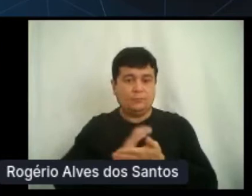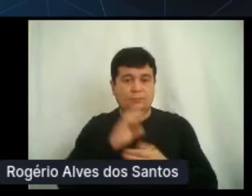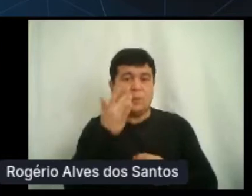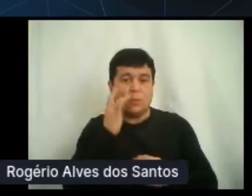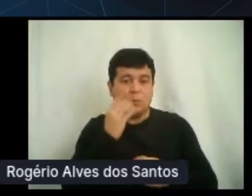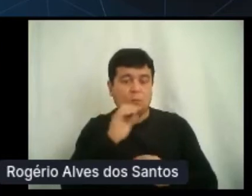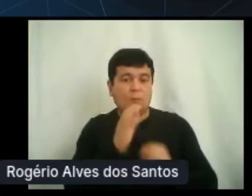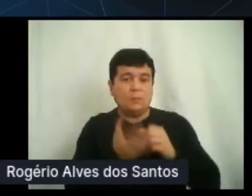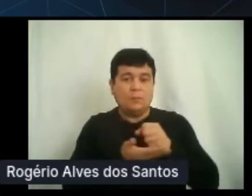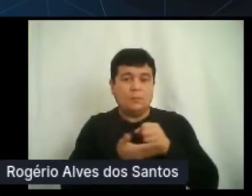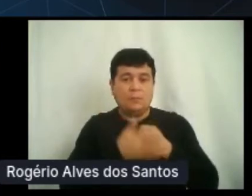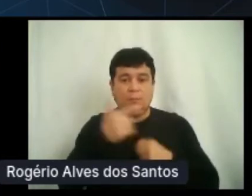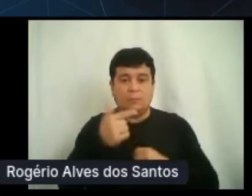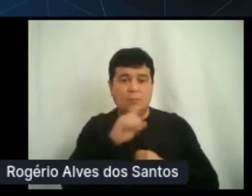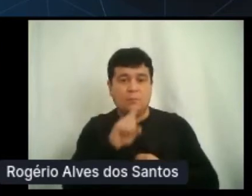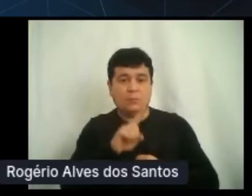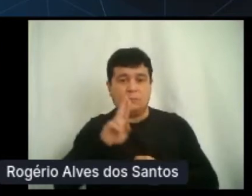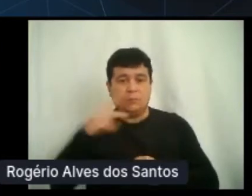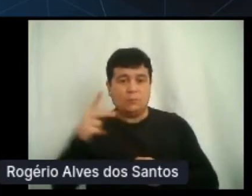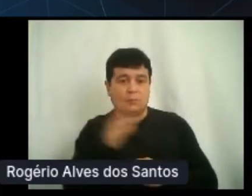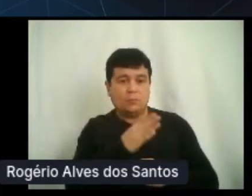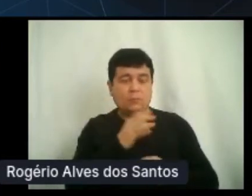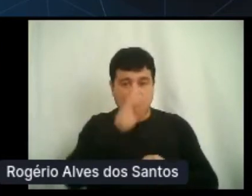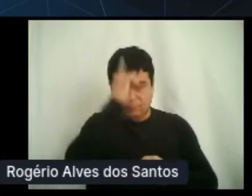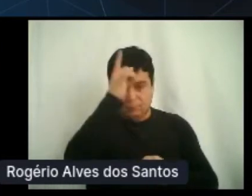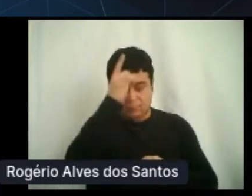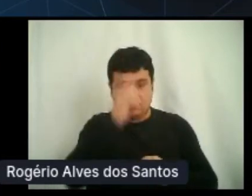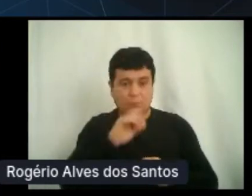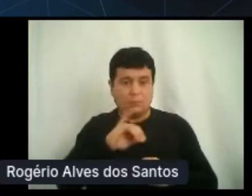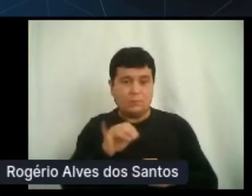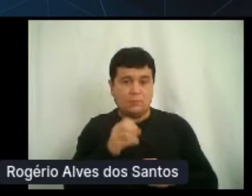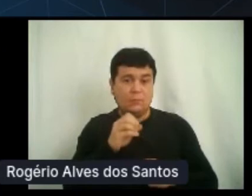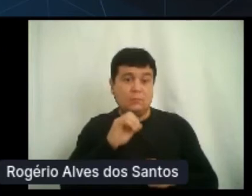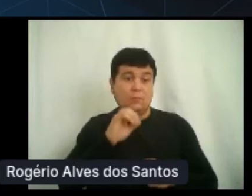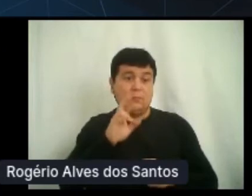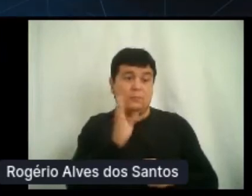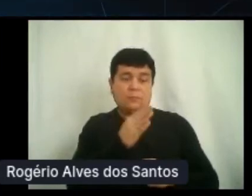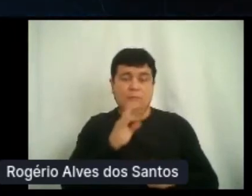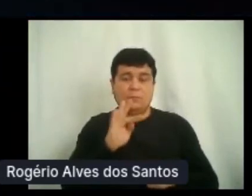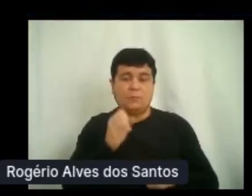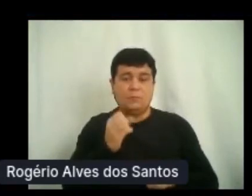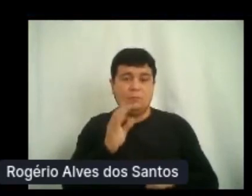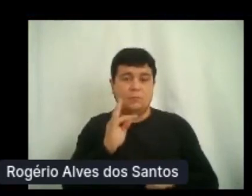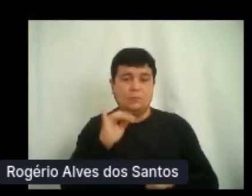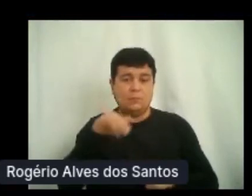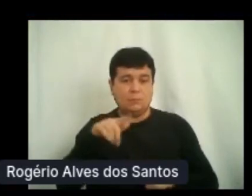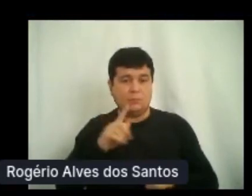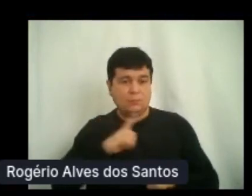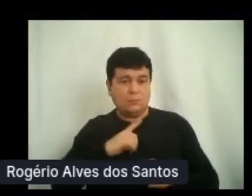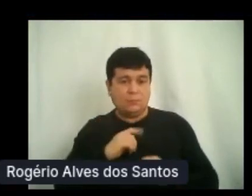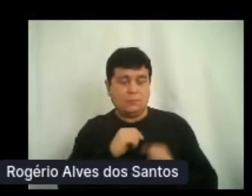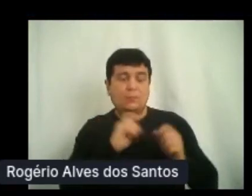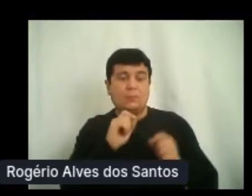Base2, Zupinnovation e Agile Testers. Nossos patrocinadores Zouro estarão na área